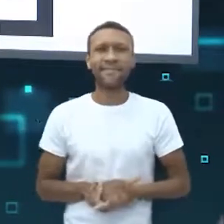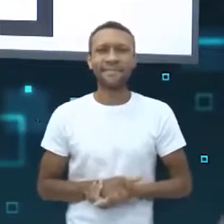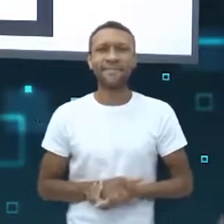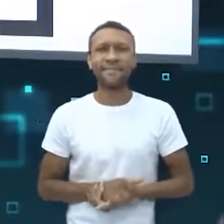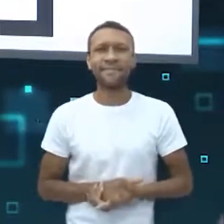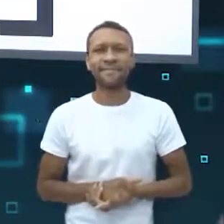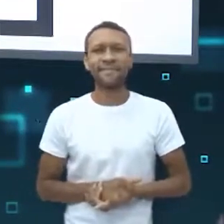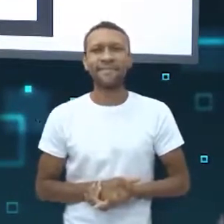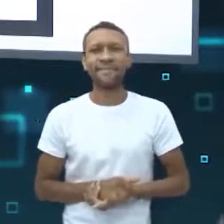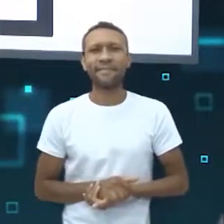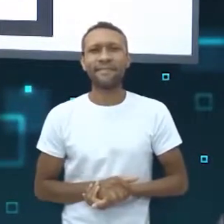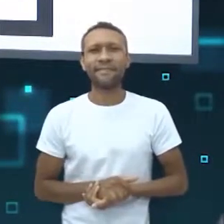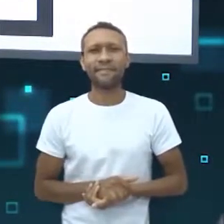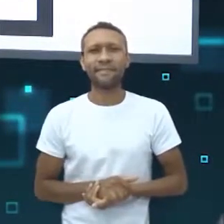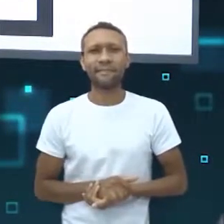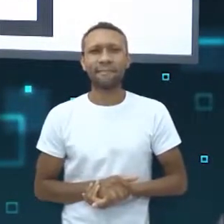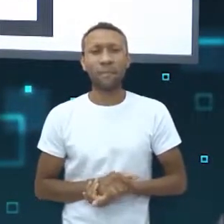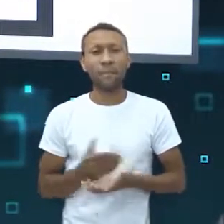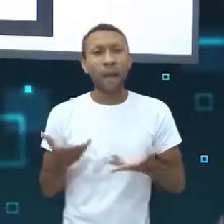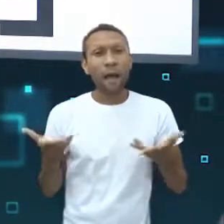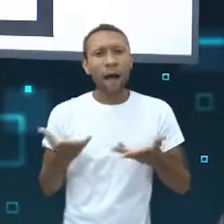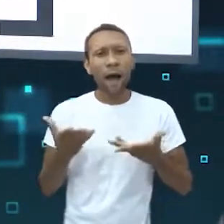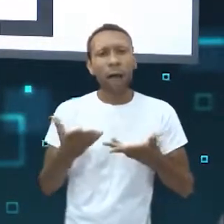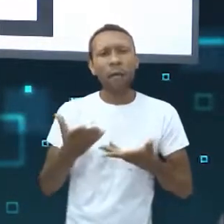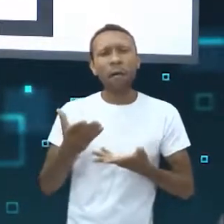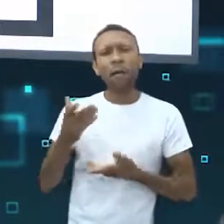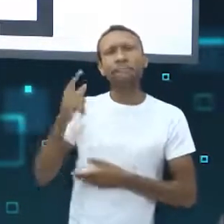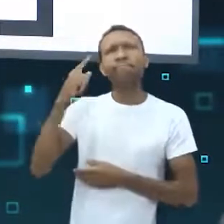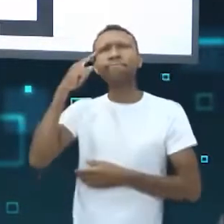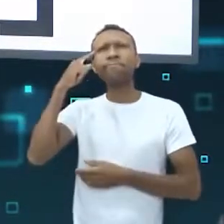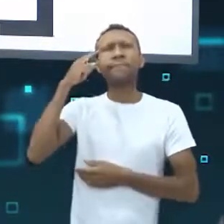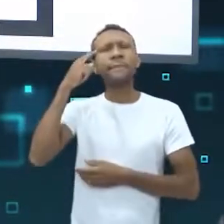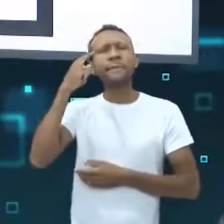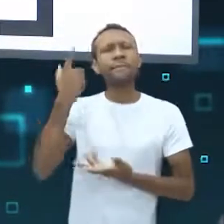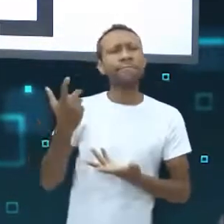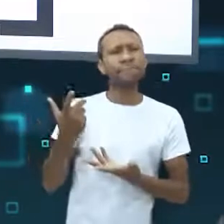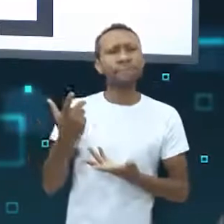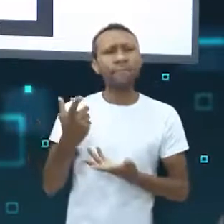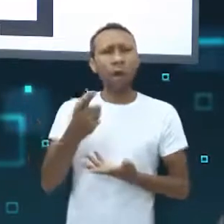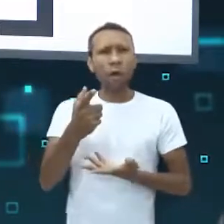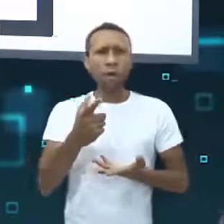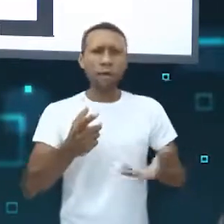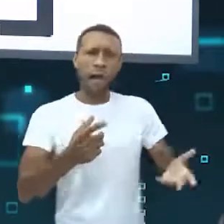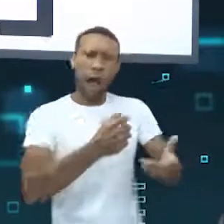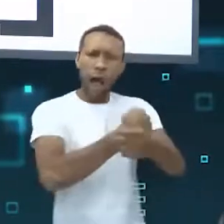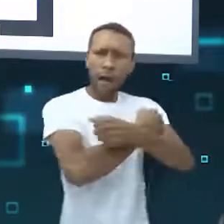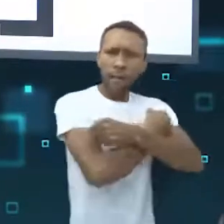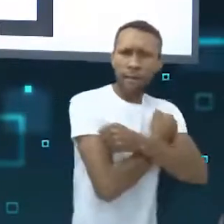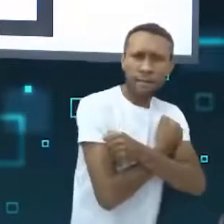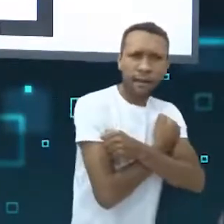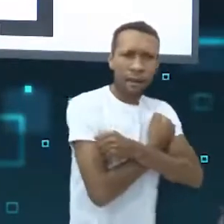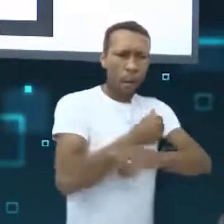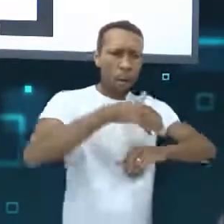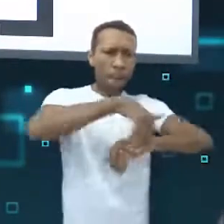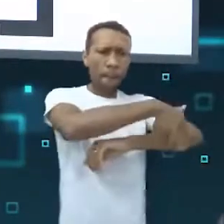Ok. Agora a gente vai refletir sobre isso. Você abraçaria um estranho na rua?